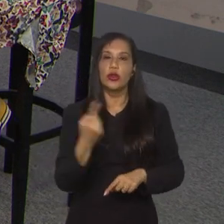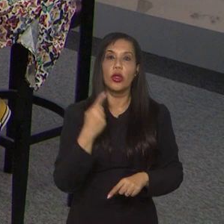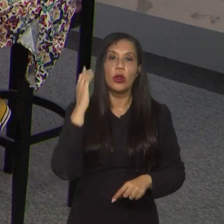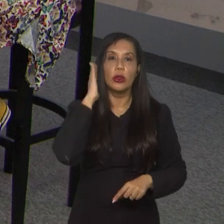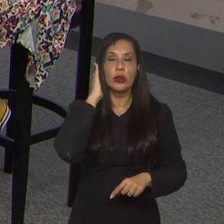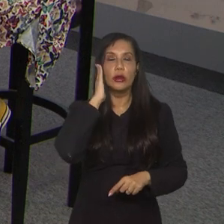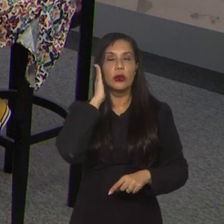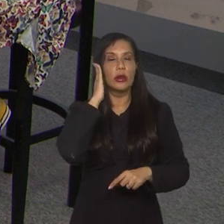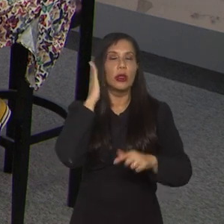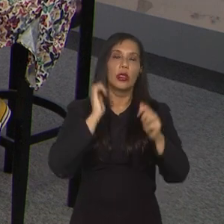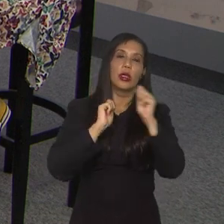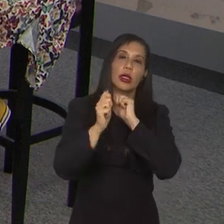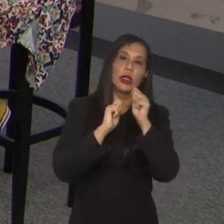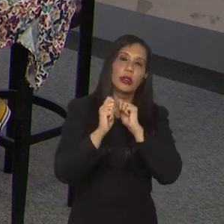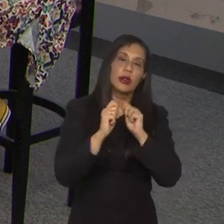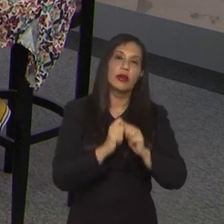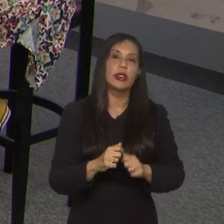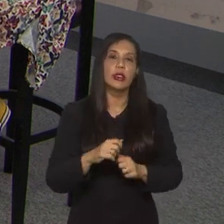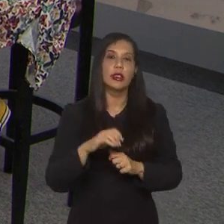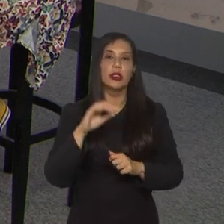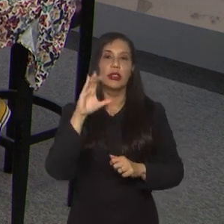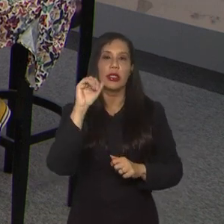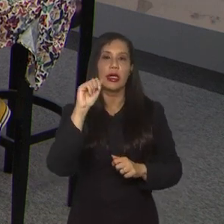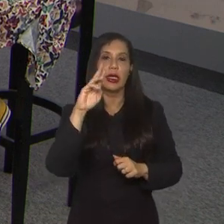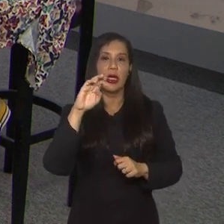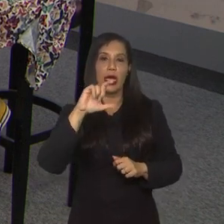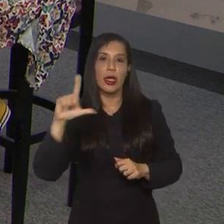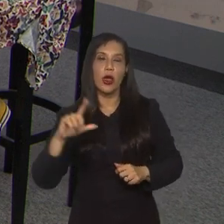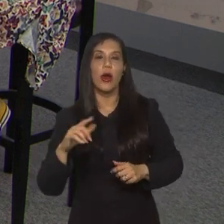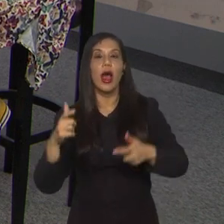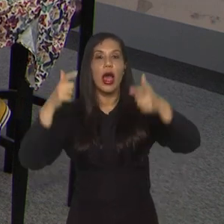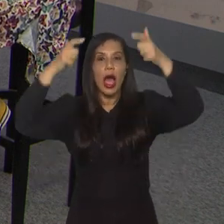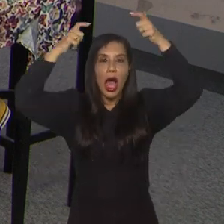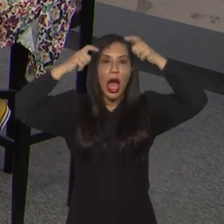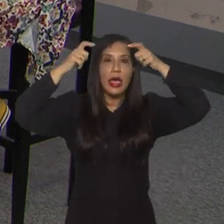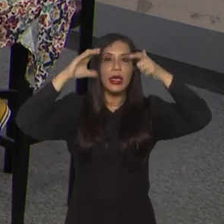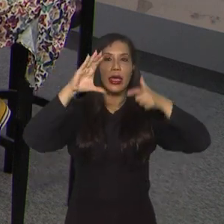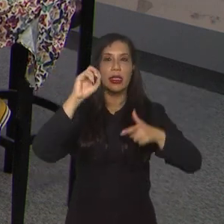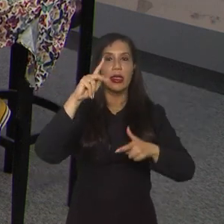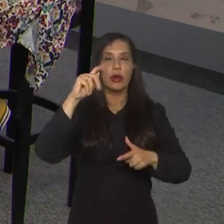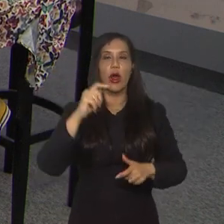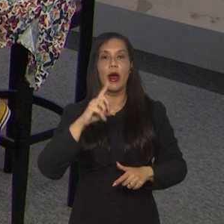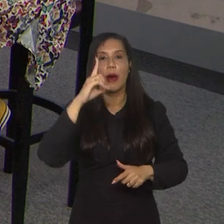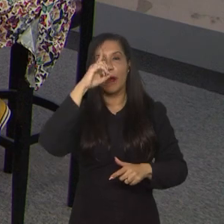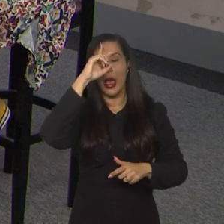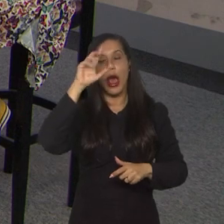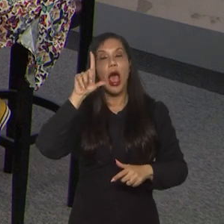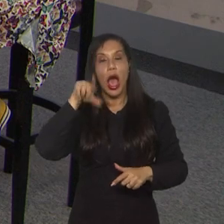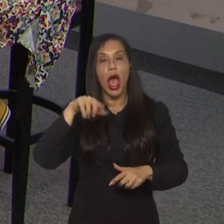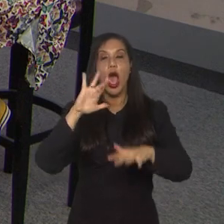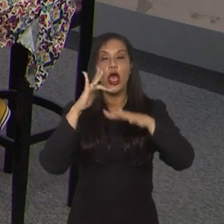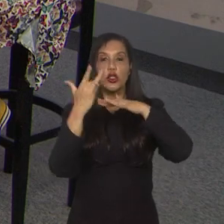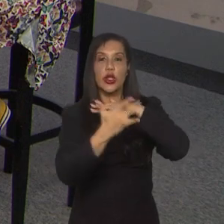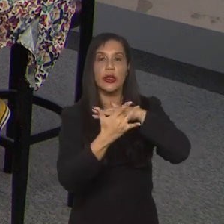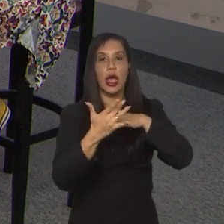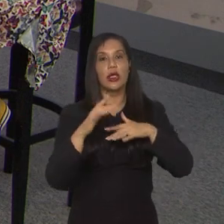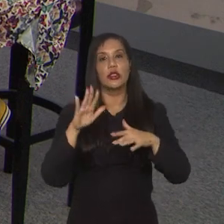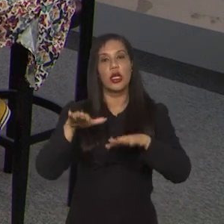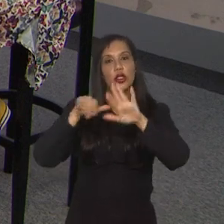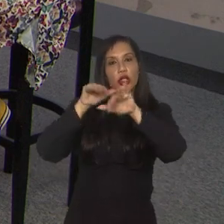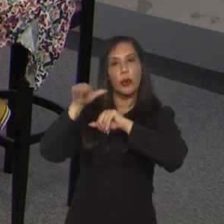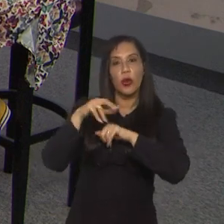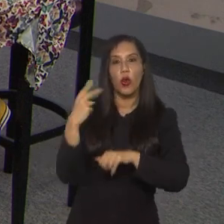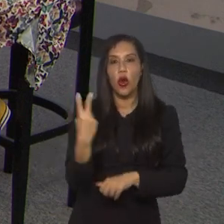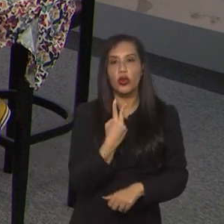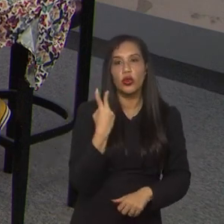entrevista com a Caroline, né? A gente chamou a Caroline e Arendt lá no Rainha da Copa, que é um perfil lá nos nossos redes sociais. A gente chamou